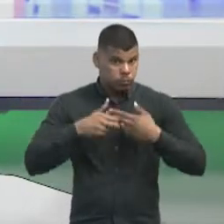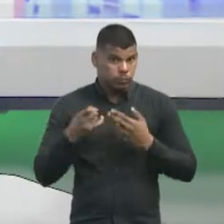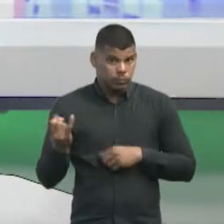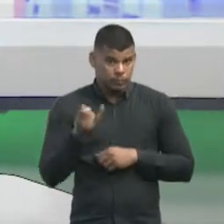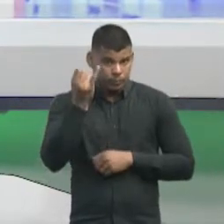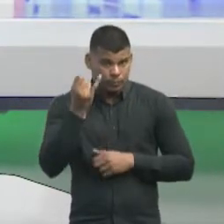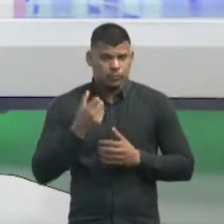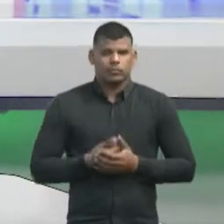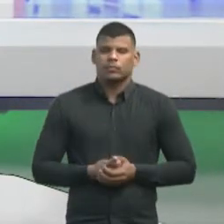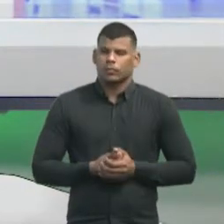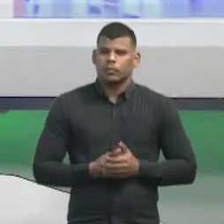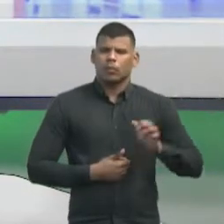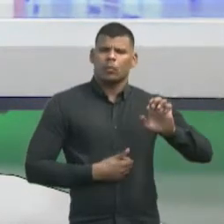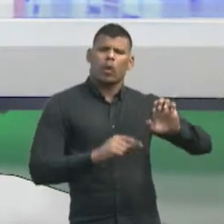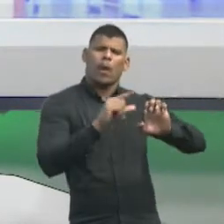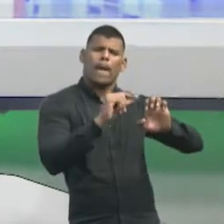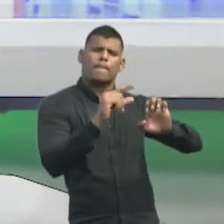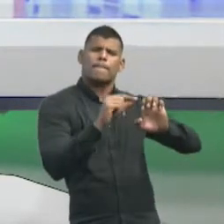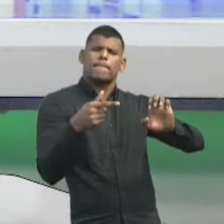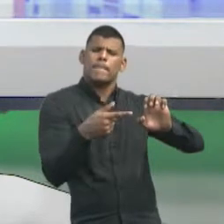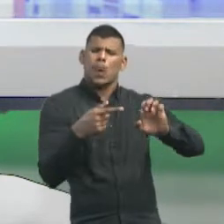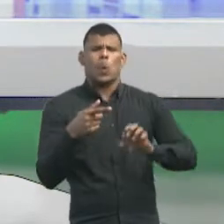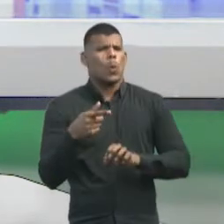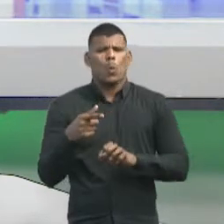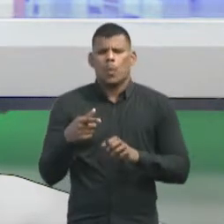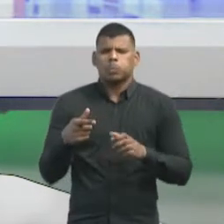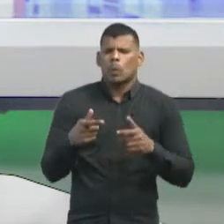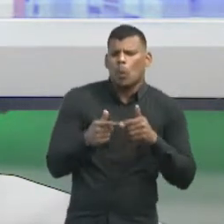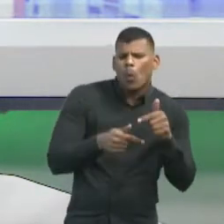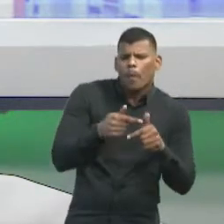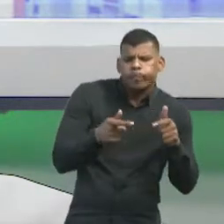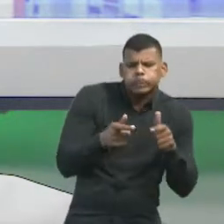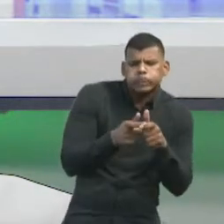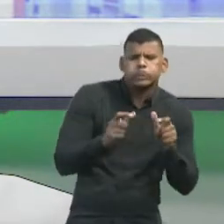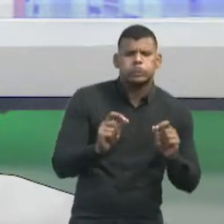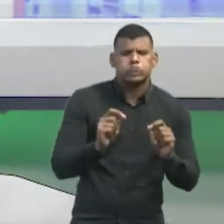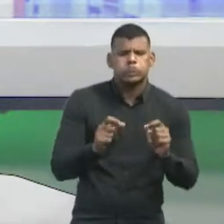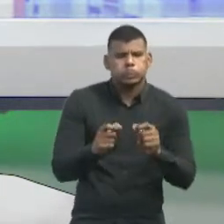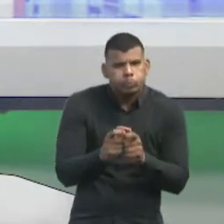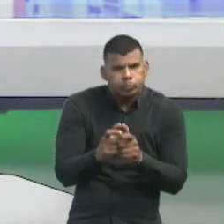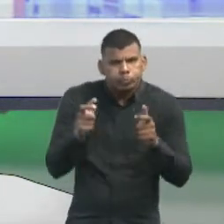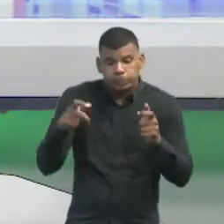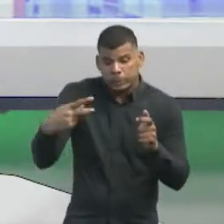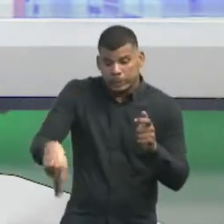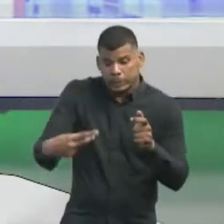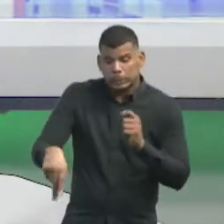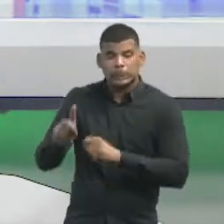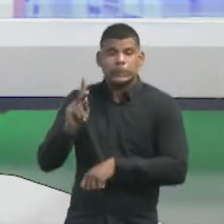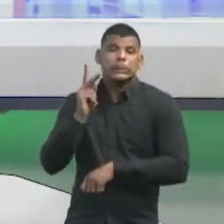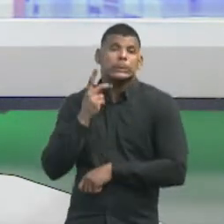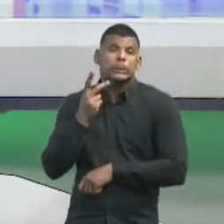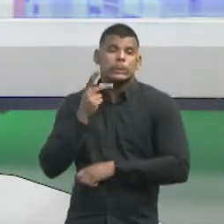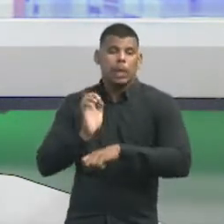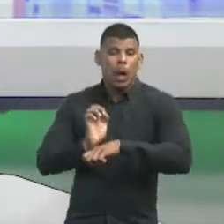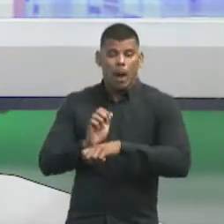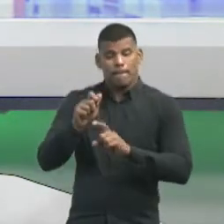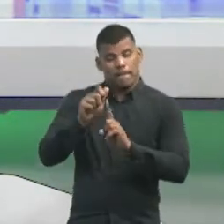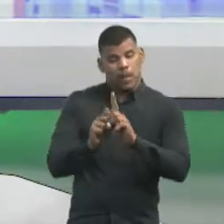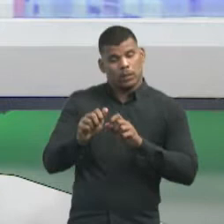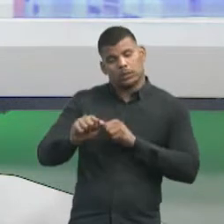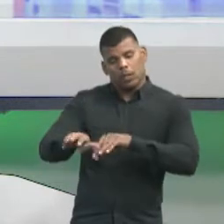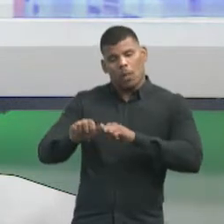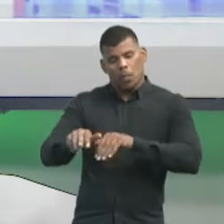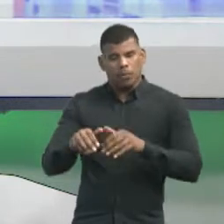negócios geraram 85.800 novos postos de trabalho em setembro, 37